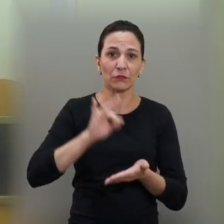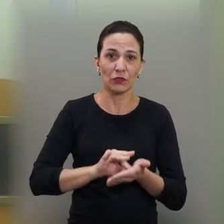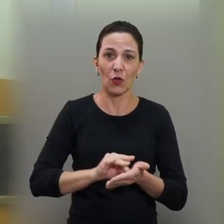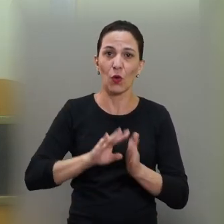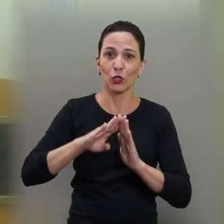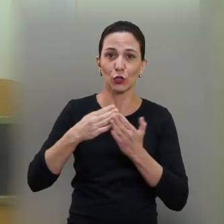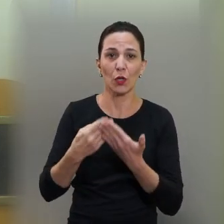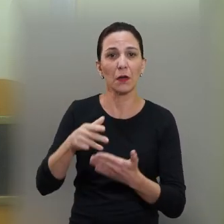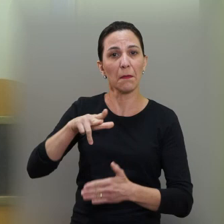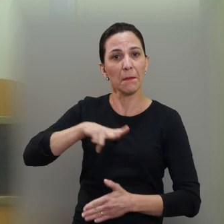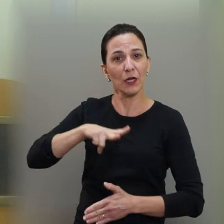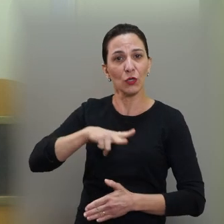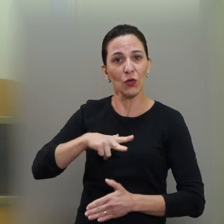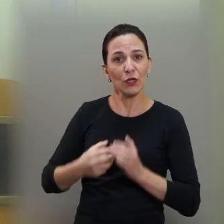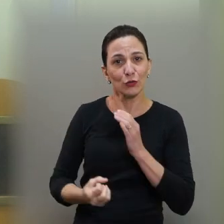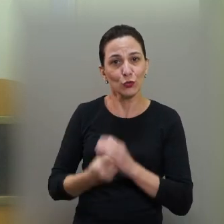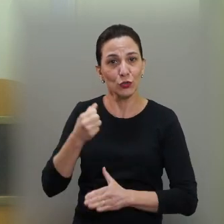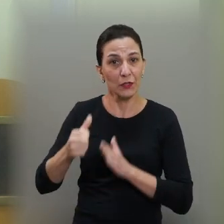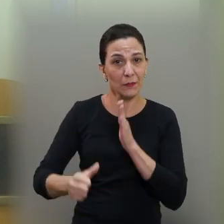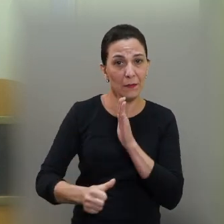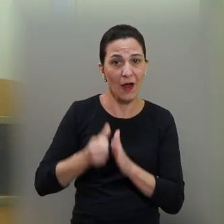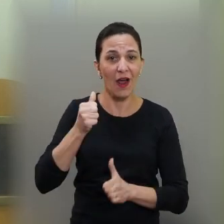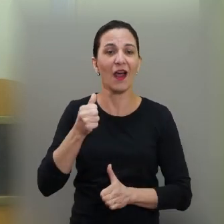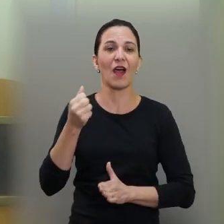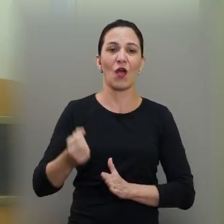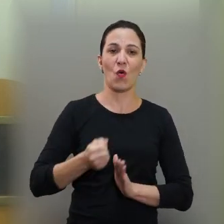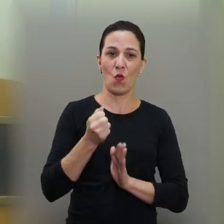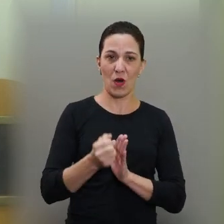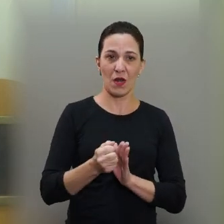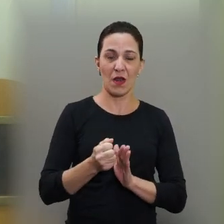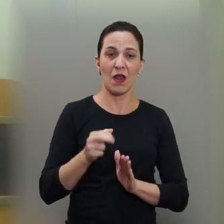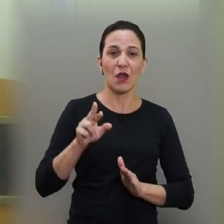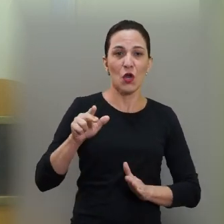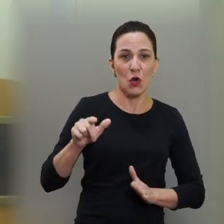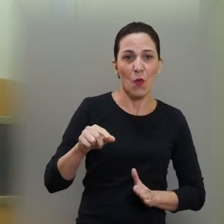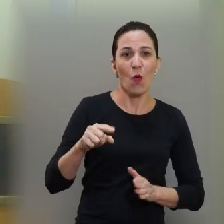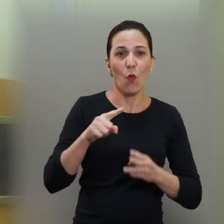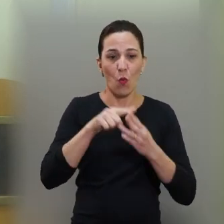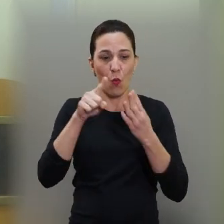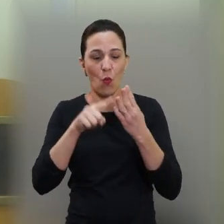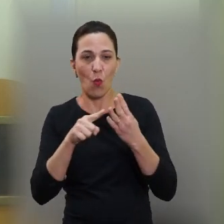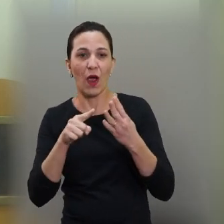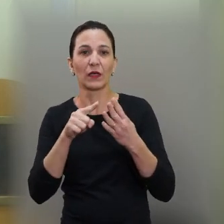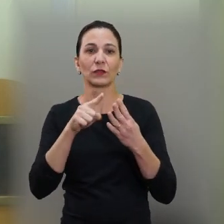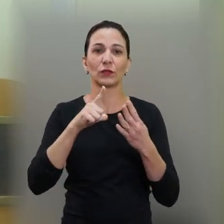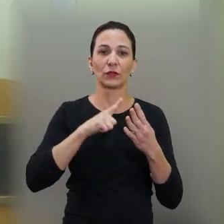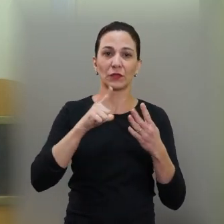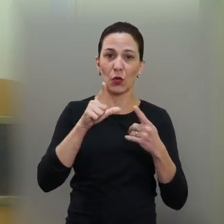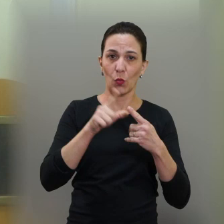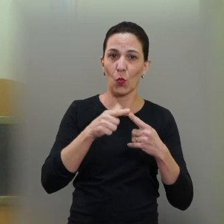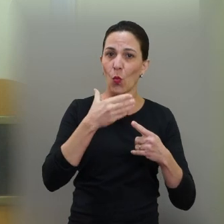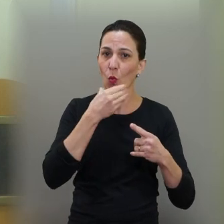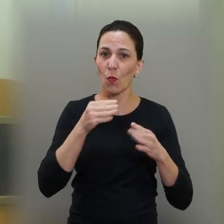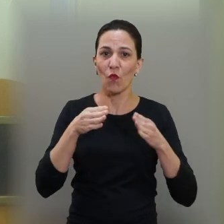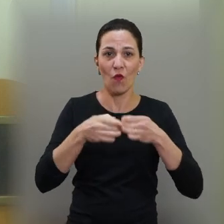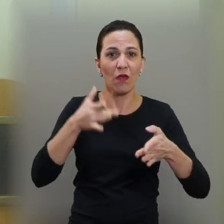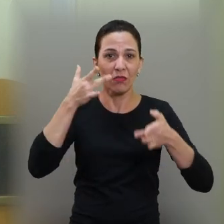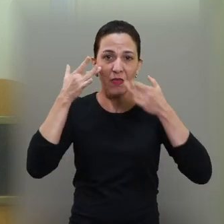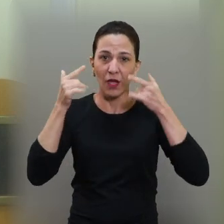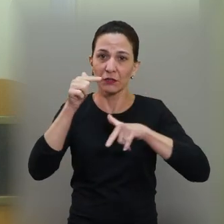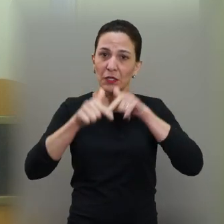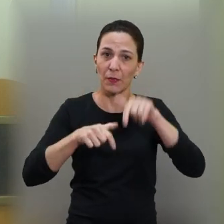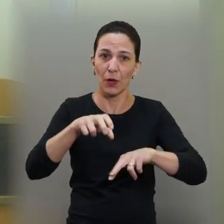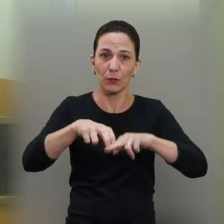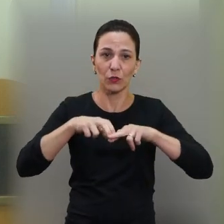e precursor do ensino particular da nossa cidade. É o irmão do também ator e diretor Luiz Antônio Martinez Correia,